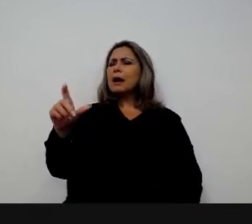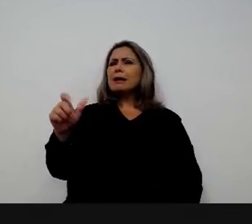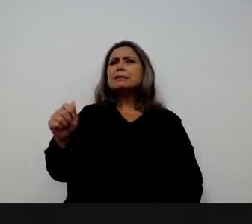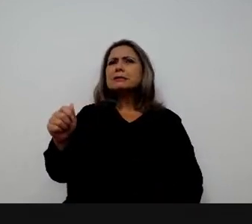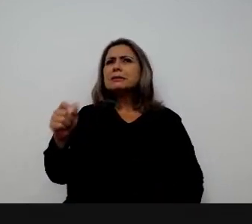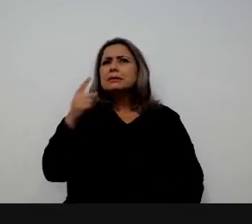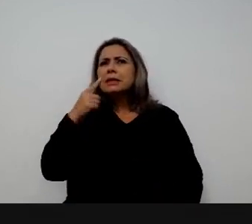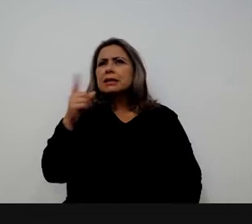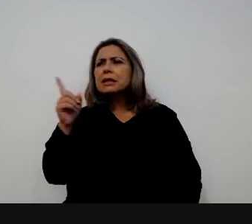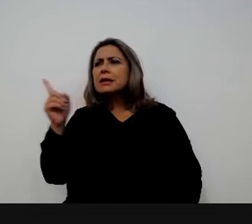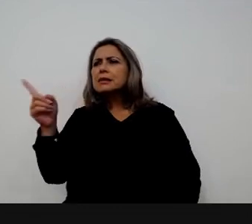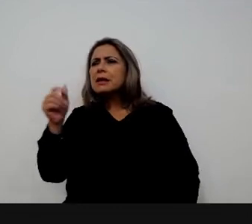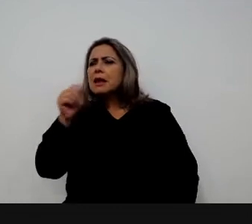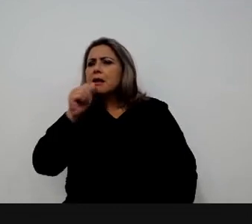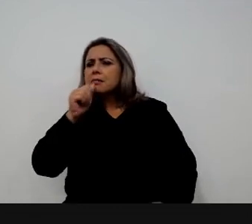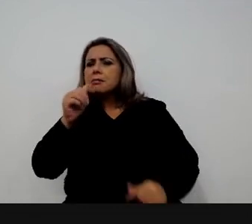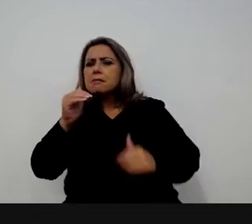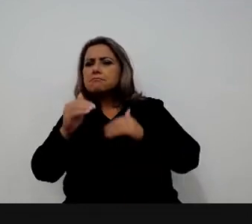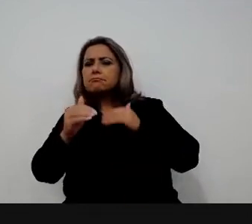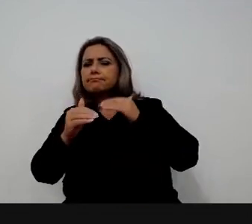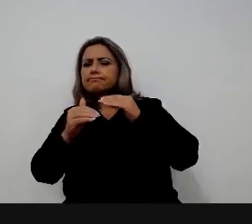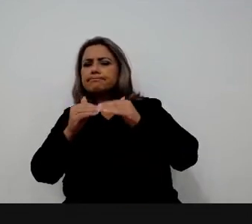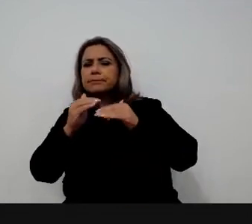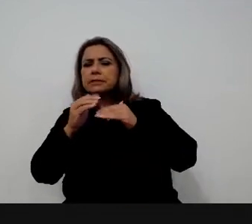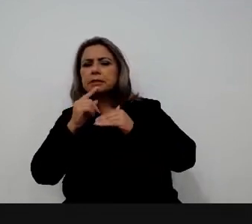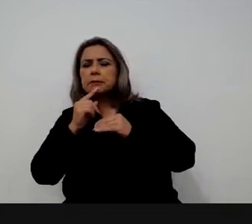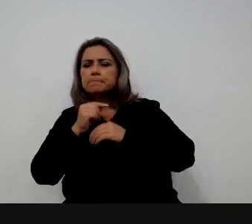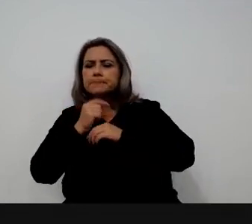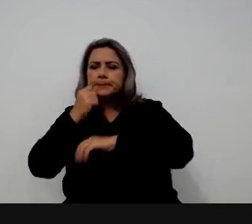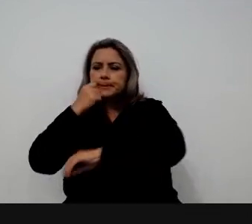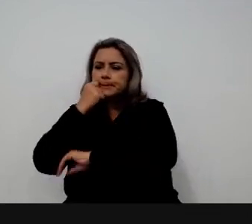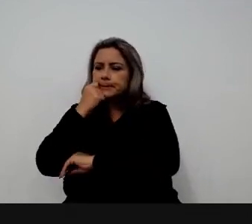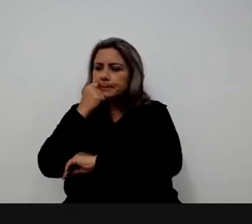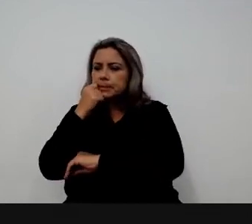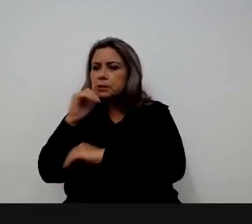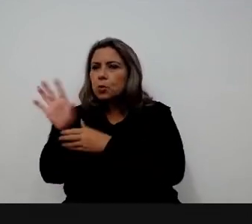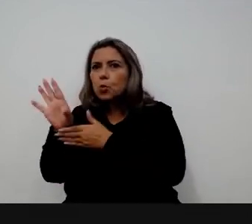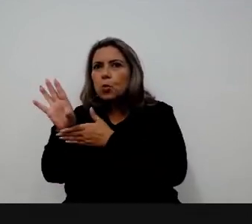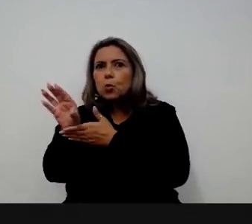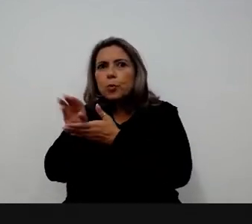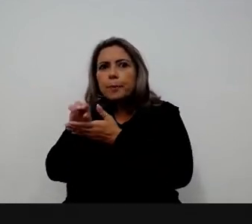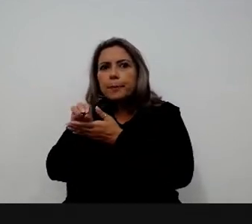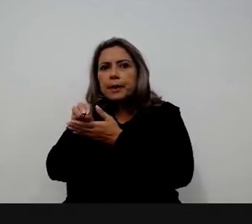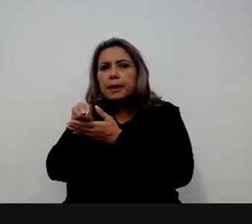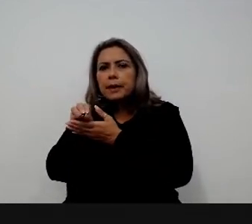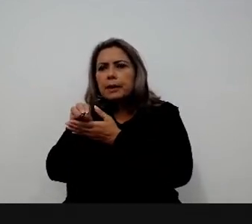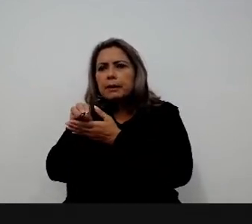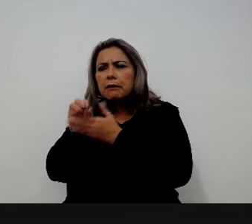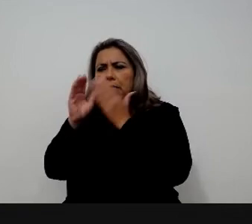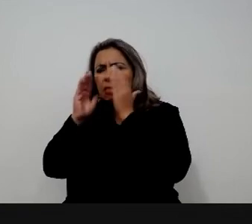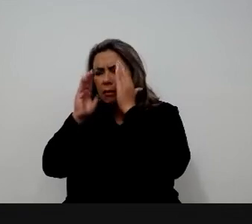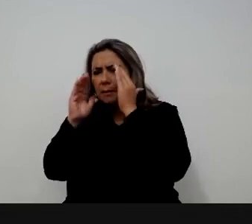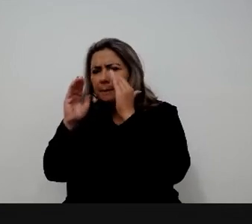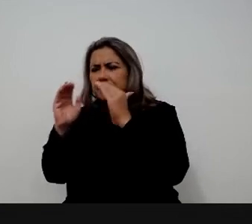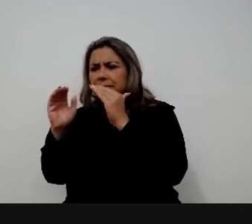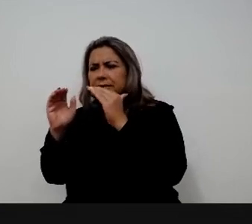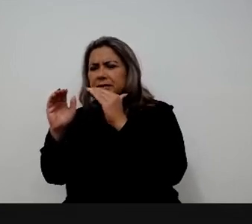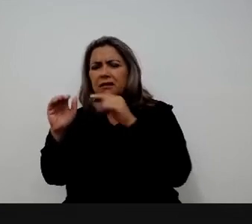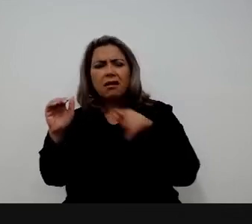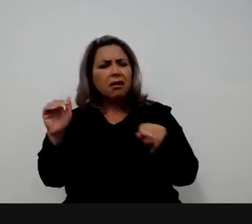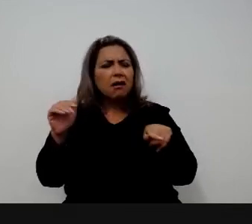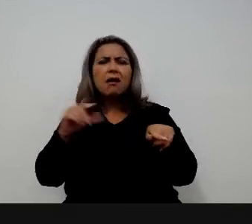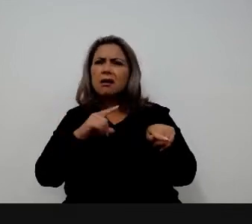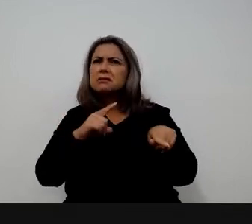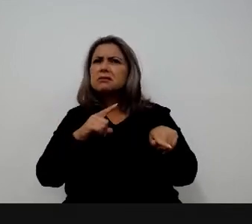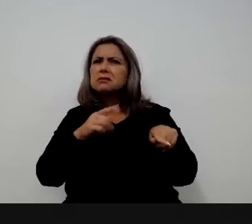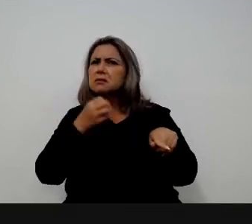Botsuana que está ali no desenvolvimento e está olhando peraí eu tenho que seguir esse modelo aqui democrático e depois será que eu preciso mesmo tem esse outro aqui